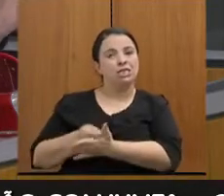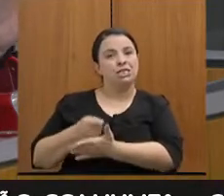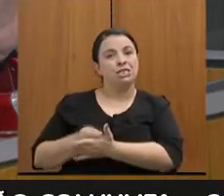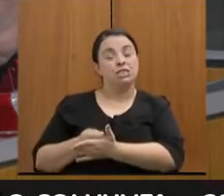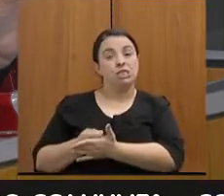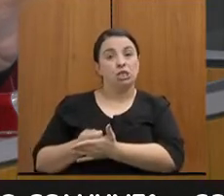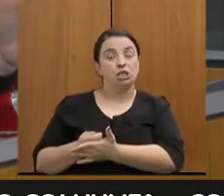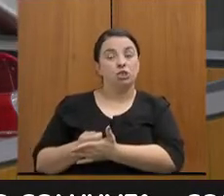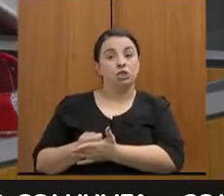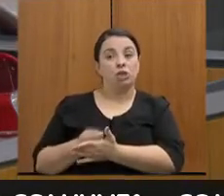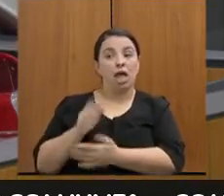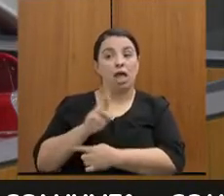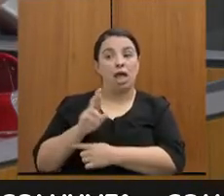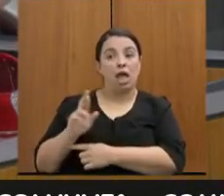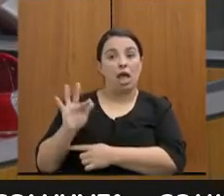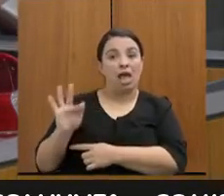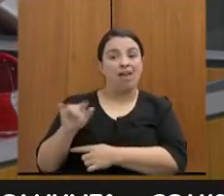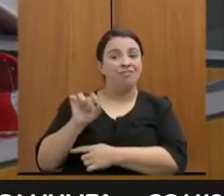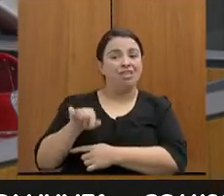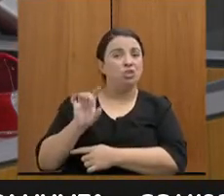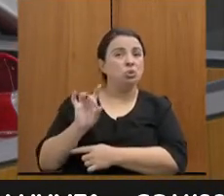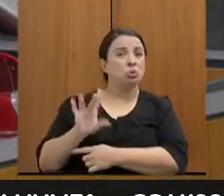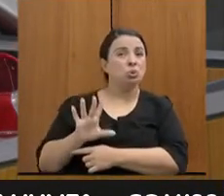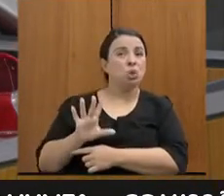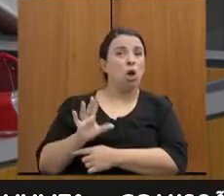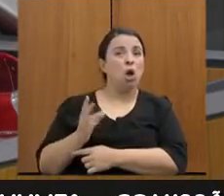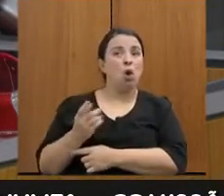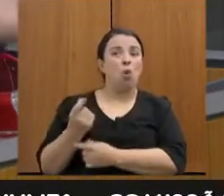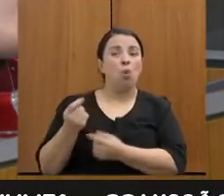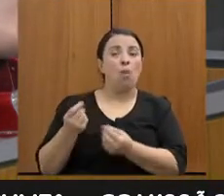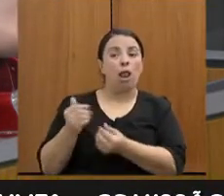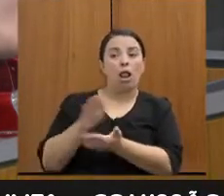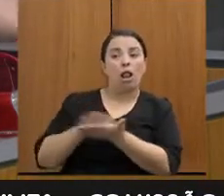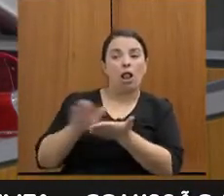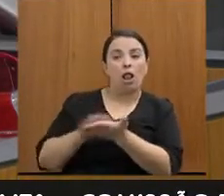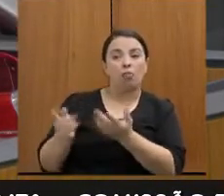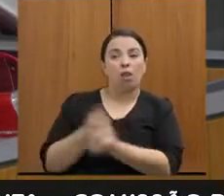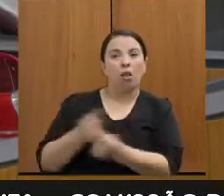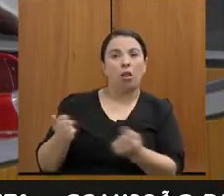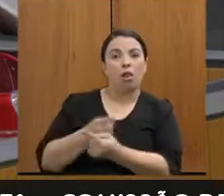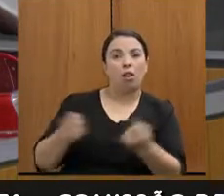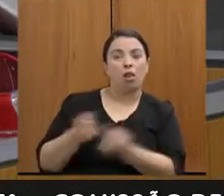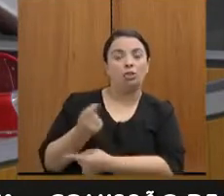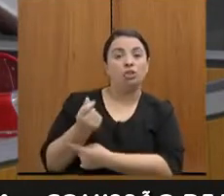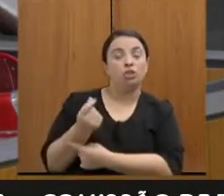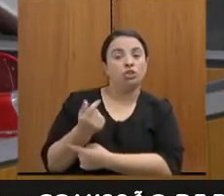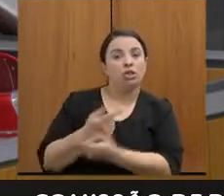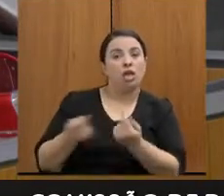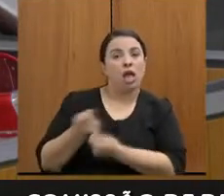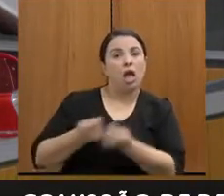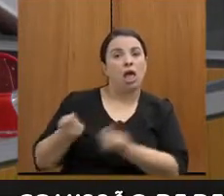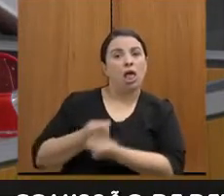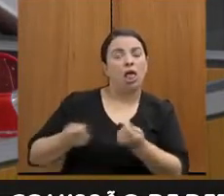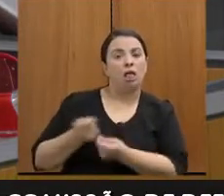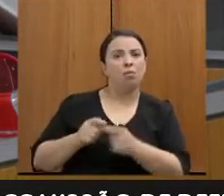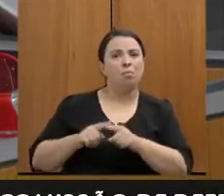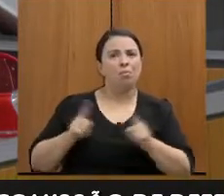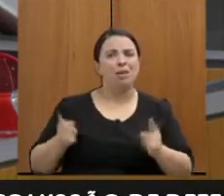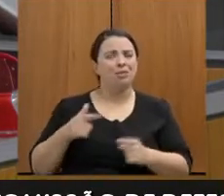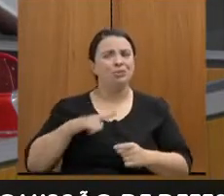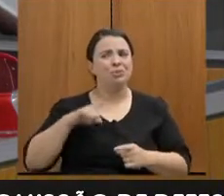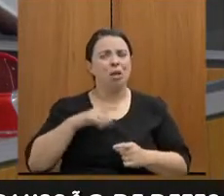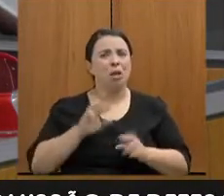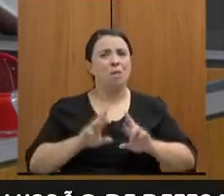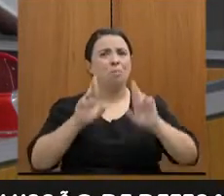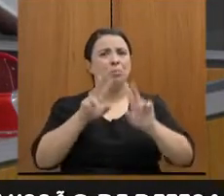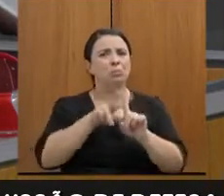fiscal, que só trata de fluxo de caixa, não aborda nada estrutural do financiamento do Estado para o próximo período.